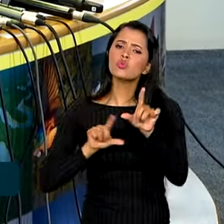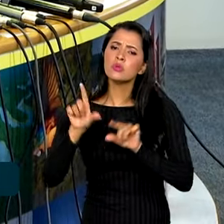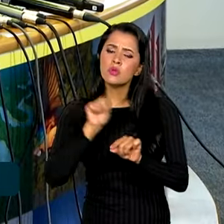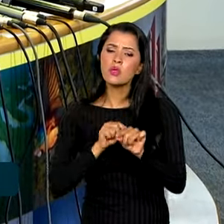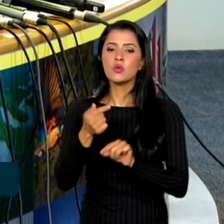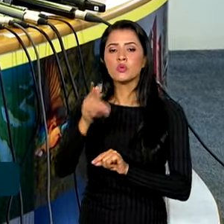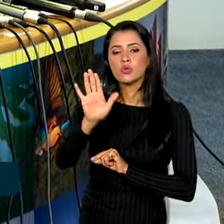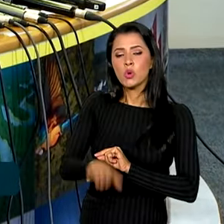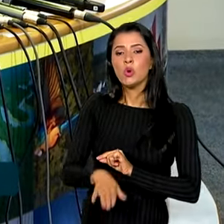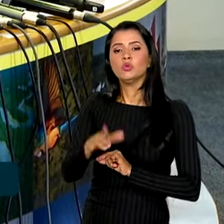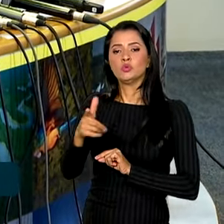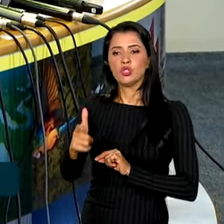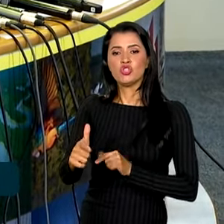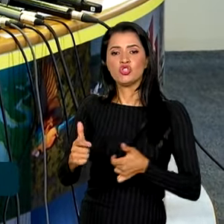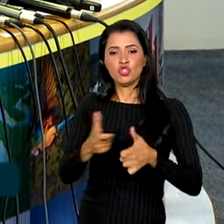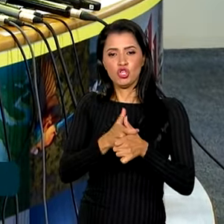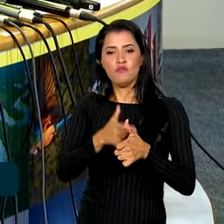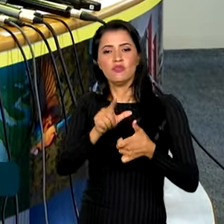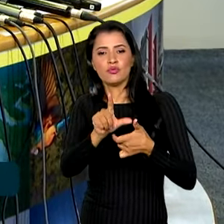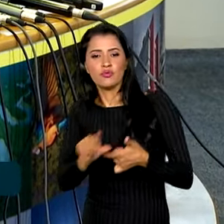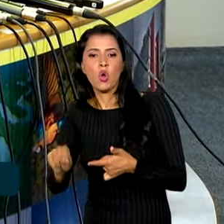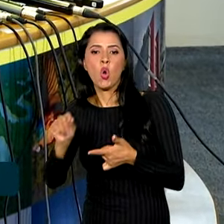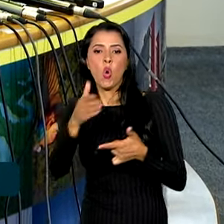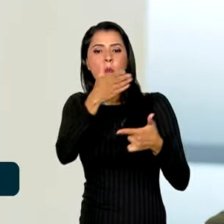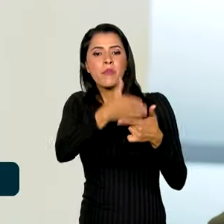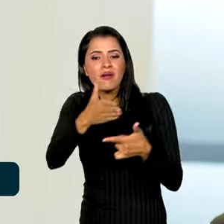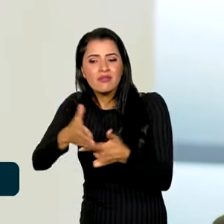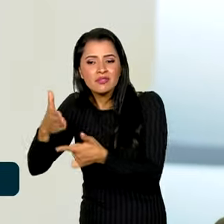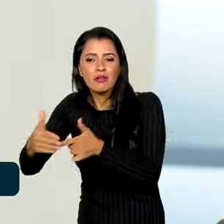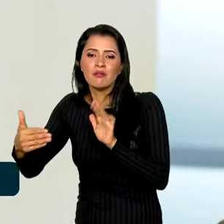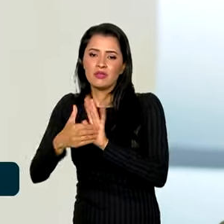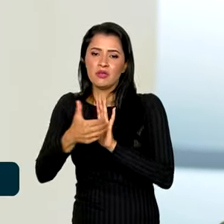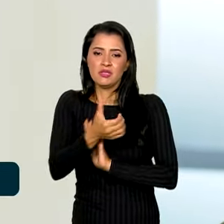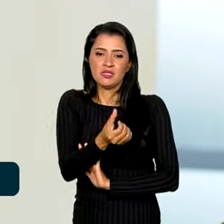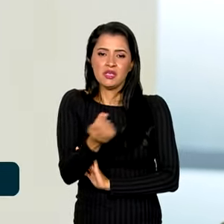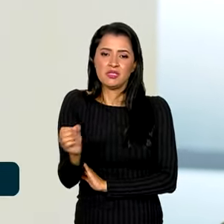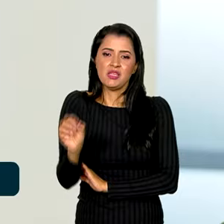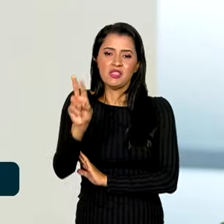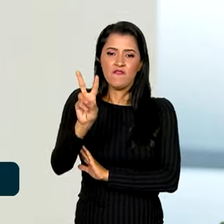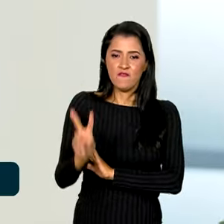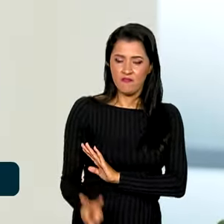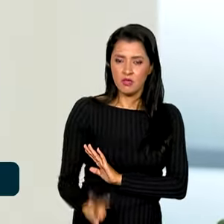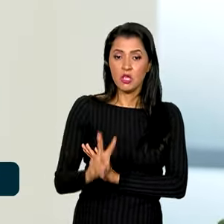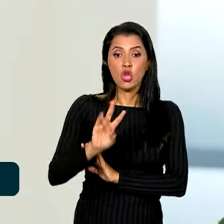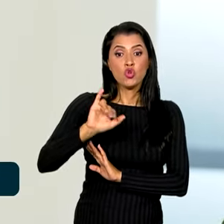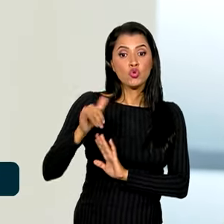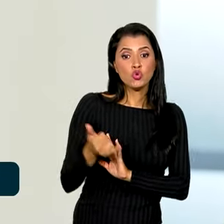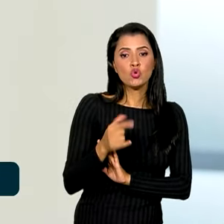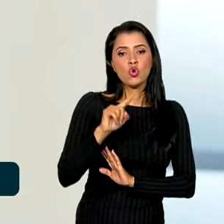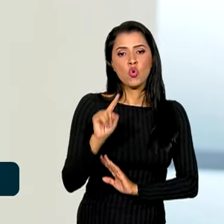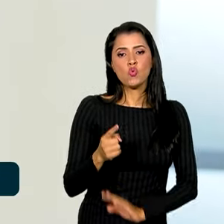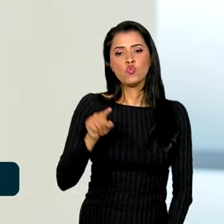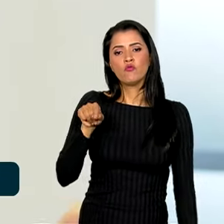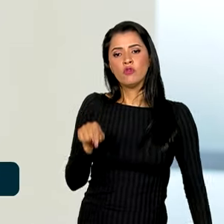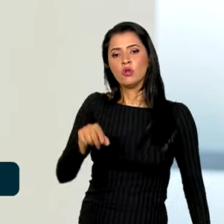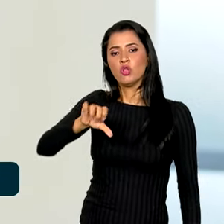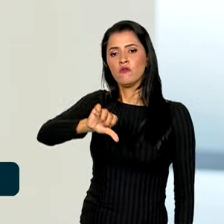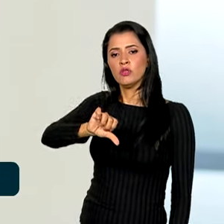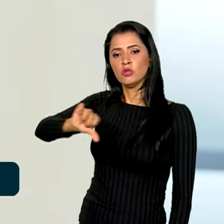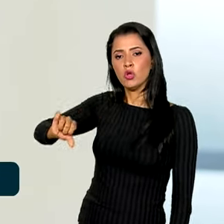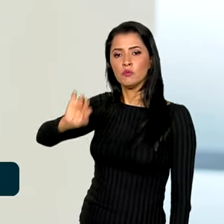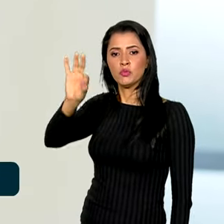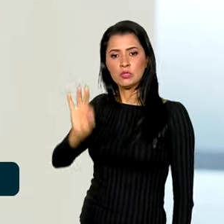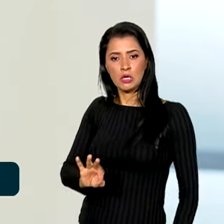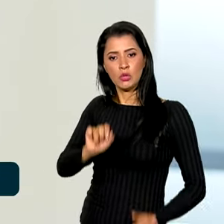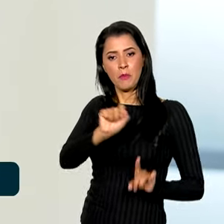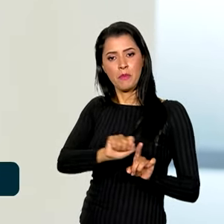desconto na quitação da dívida ou parcelar o que deve em até 60 vezes, com juros de 1,99% ao mês